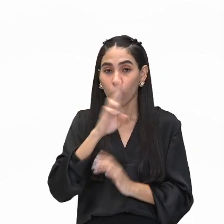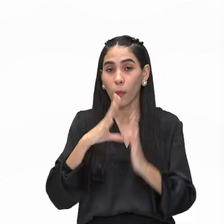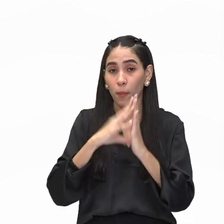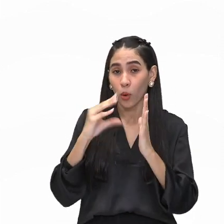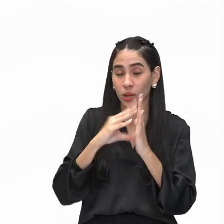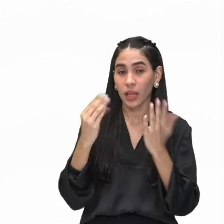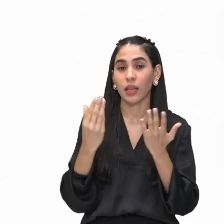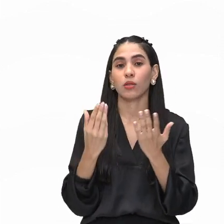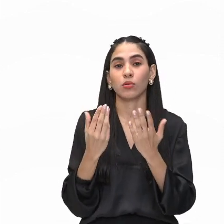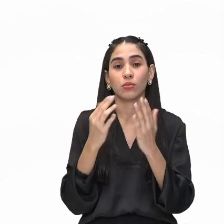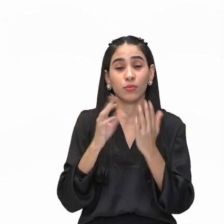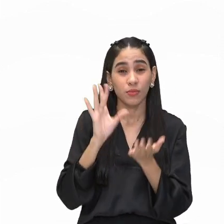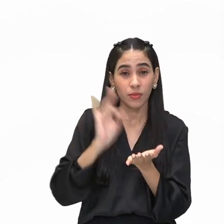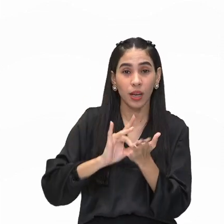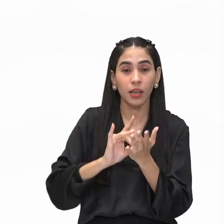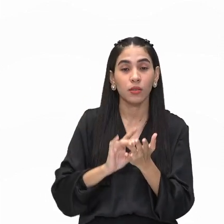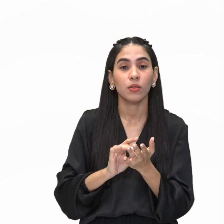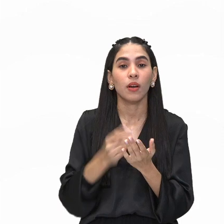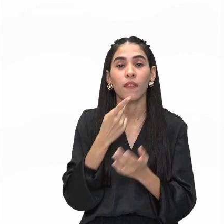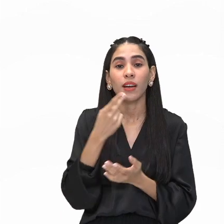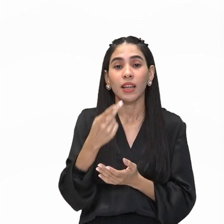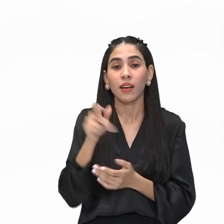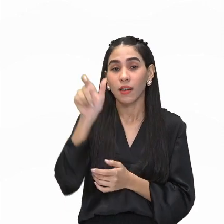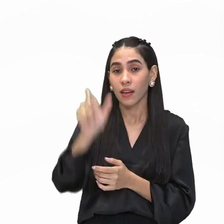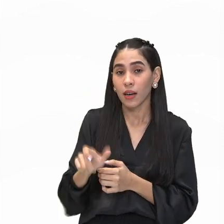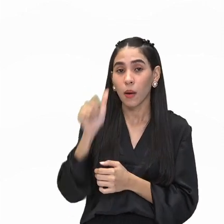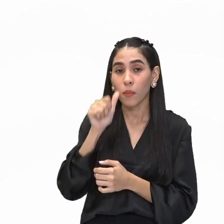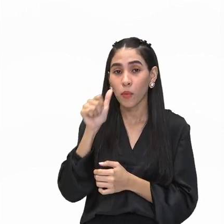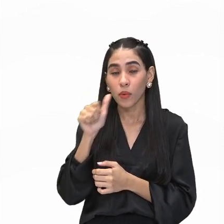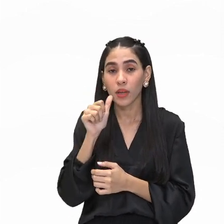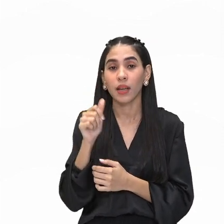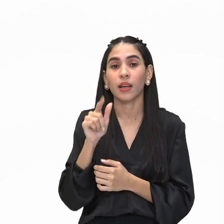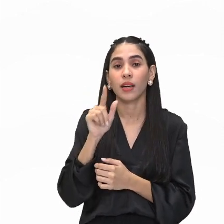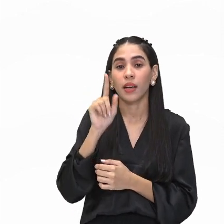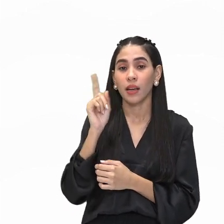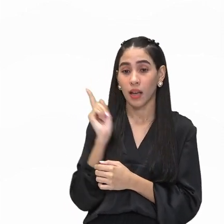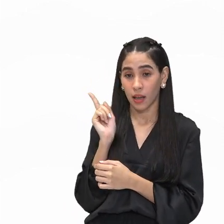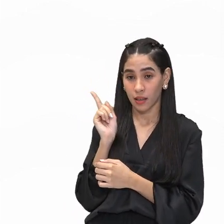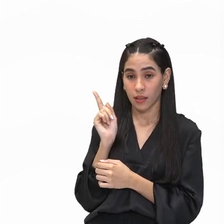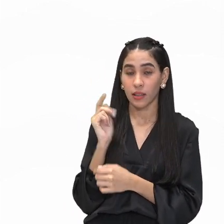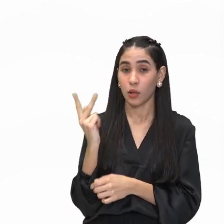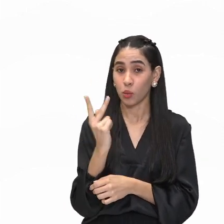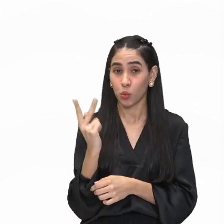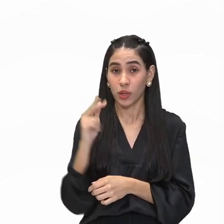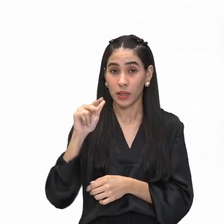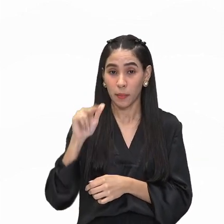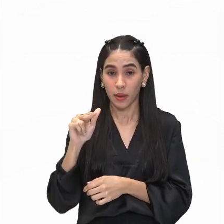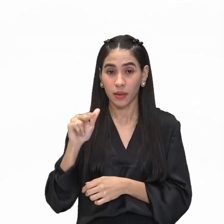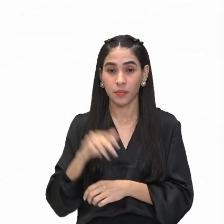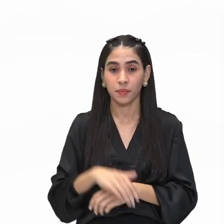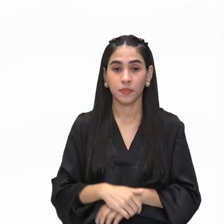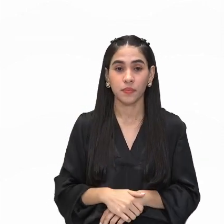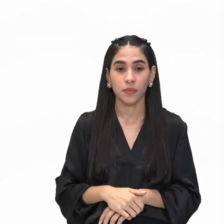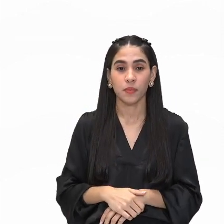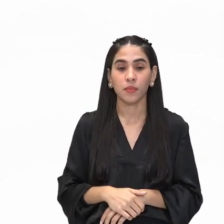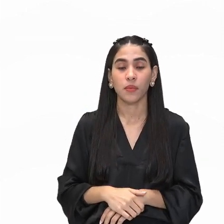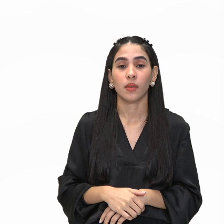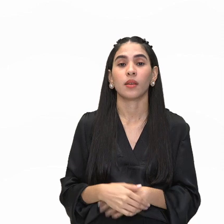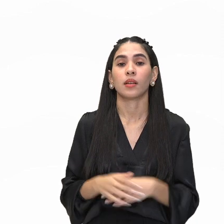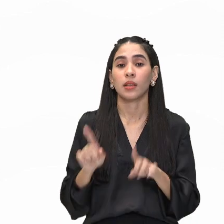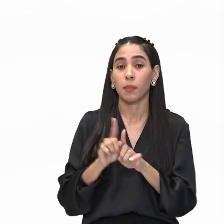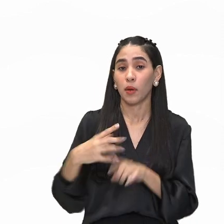Disse que as mulheres na pintura são suas duas irmãs, Zói e Julieta. E o menino, seu filho